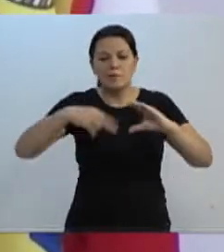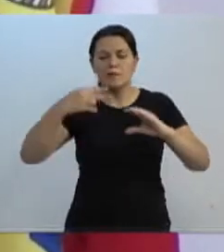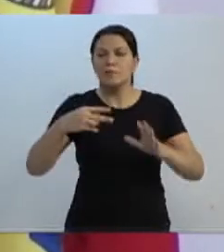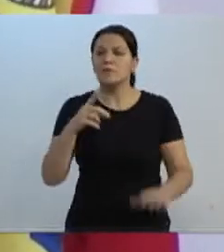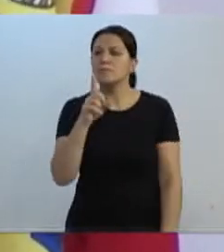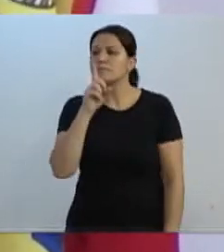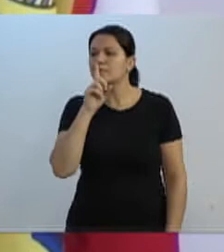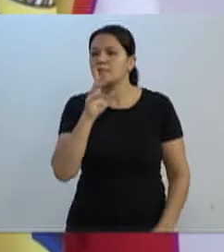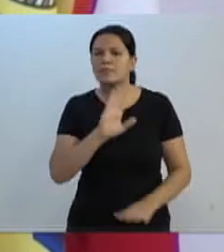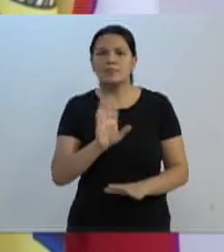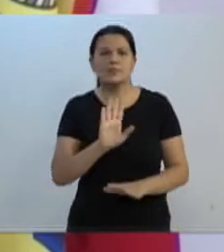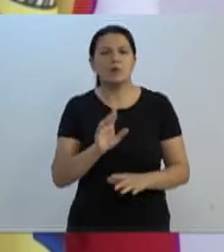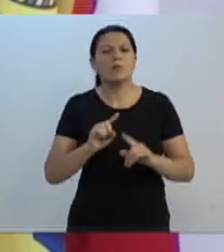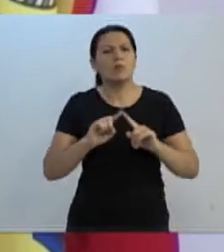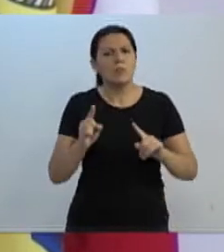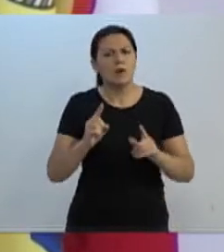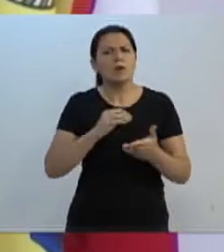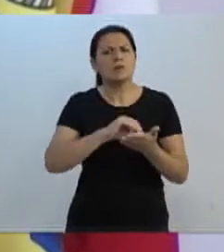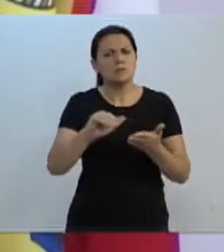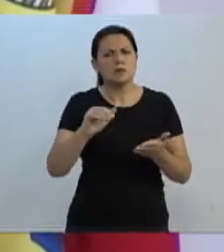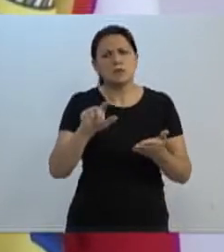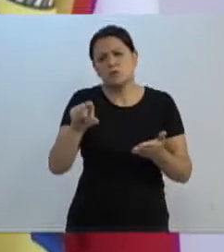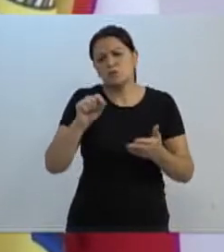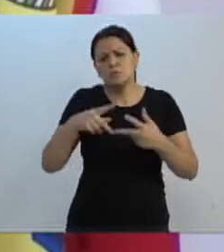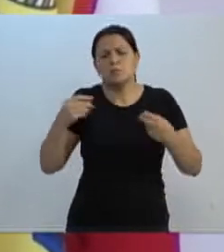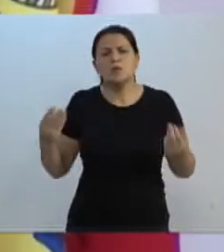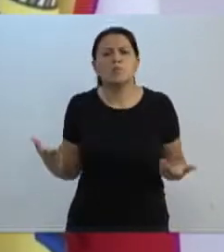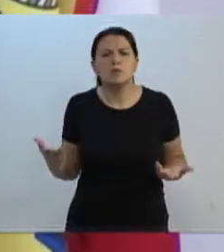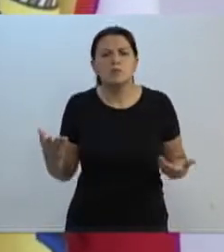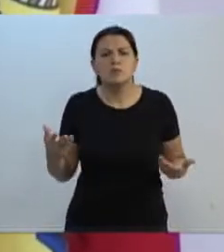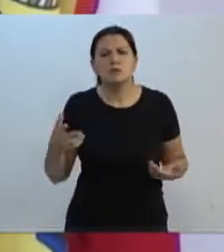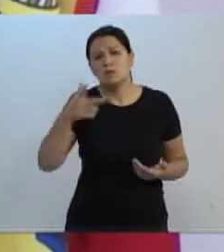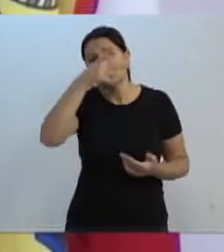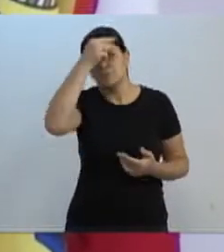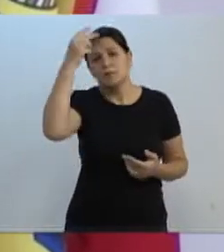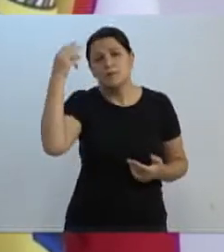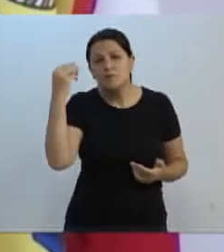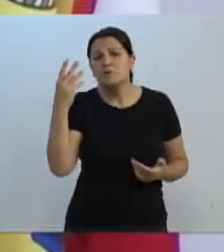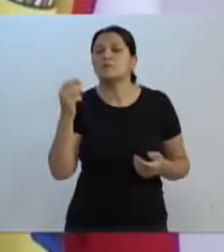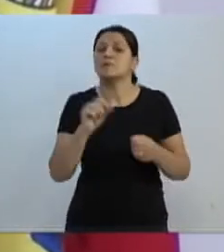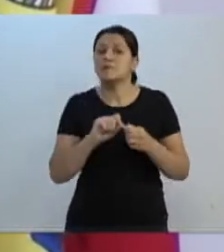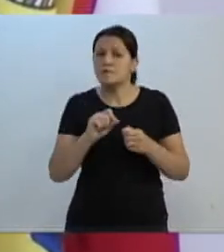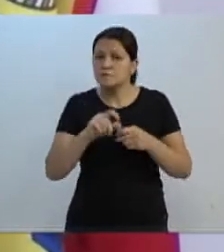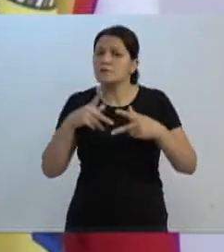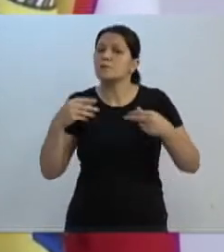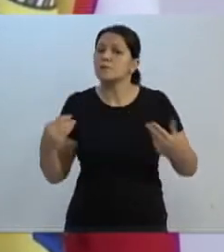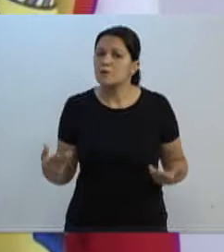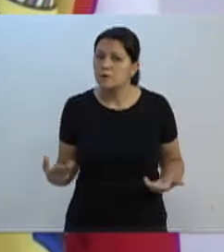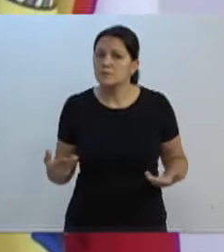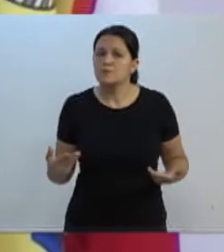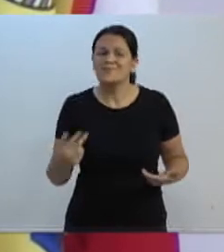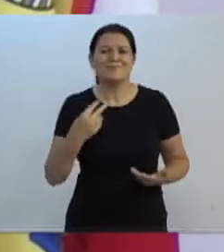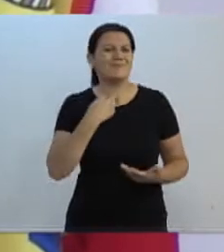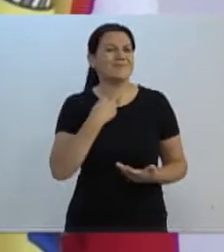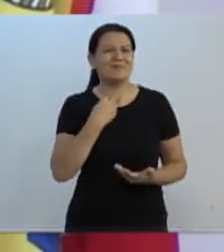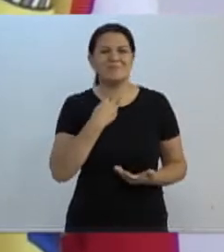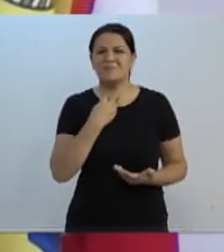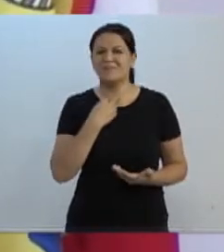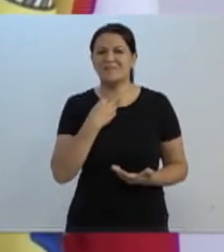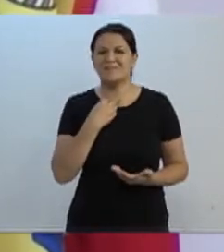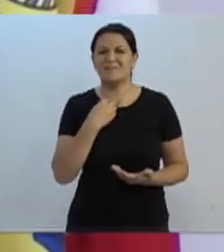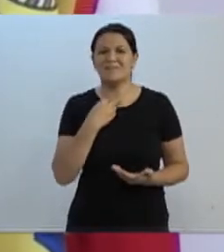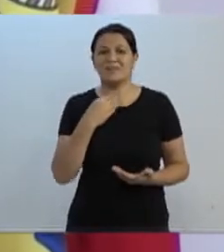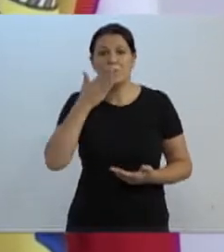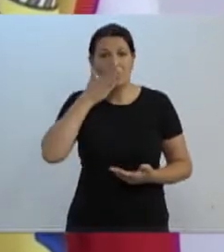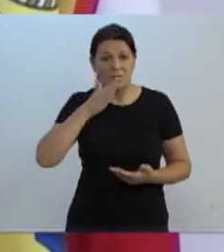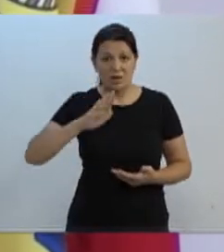omissa com relação a isso. O secretário tem que tomar alguma decisão. A prefeitura, vereador, líder do governo, tem que tomar alguma decisão. O que eu não posso deixar em momento algum é uma